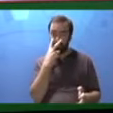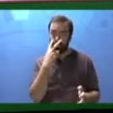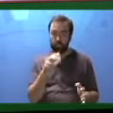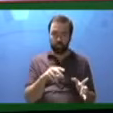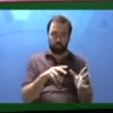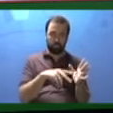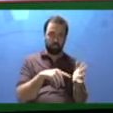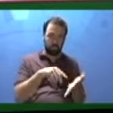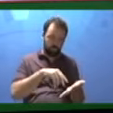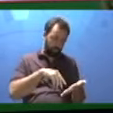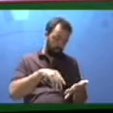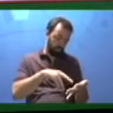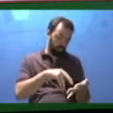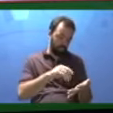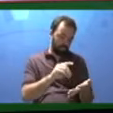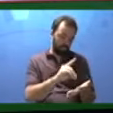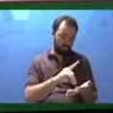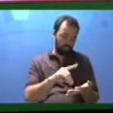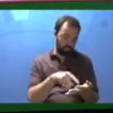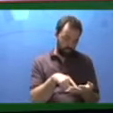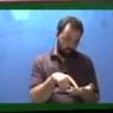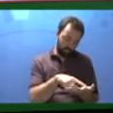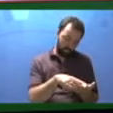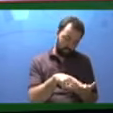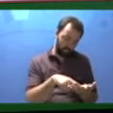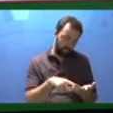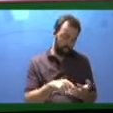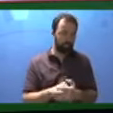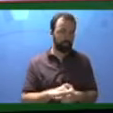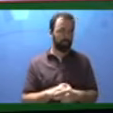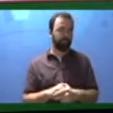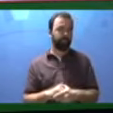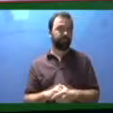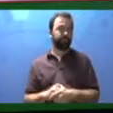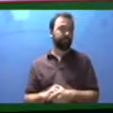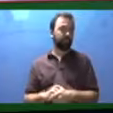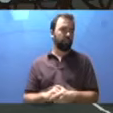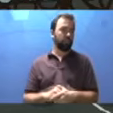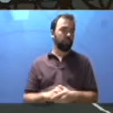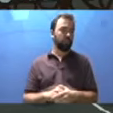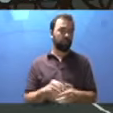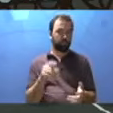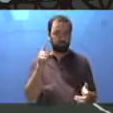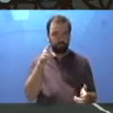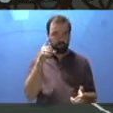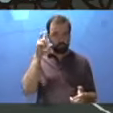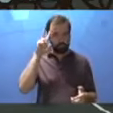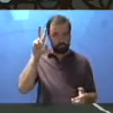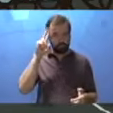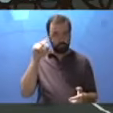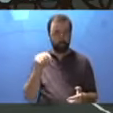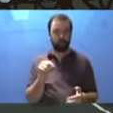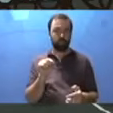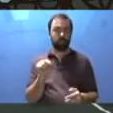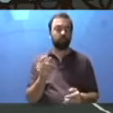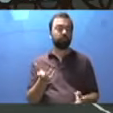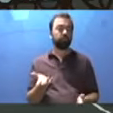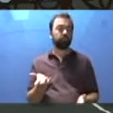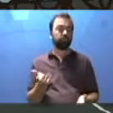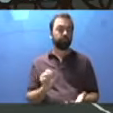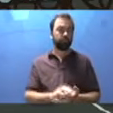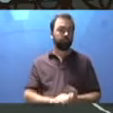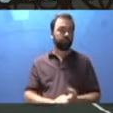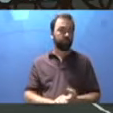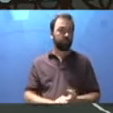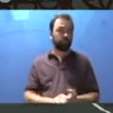consultar a planta baixa para localizar as lojas em que poderiam fazer essa compra. Você lembra o que é uma planta baixa?